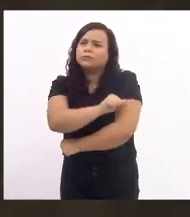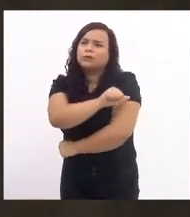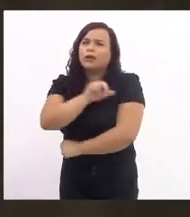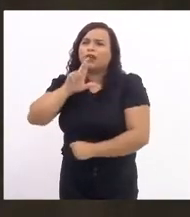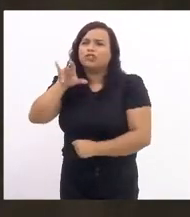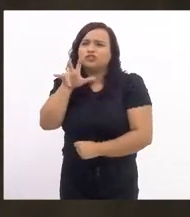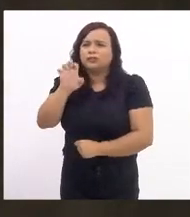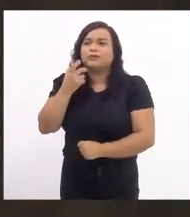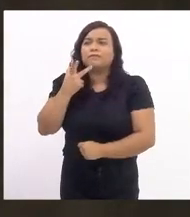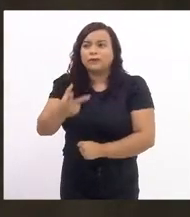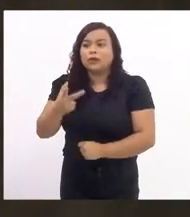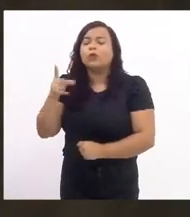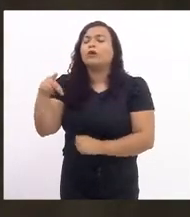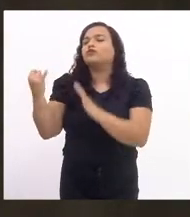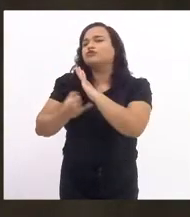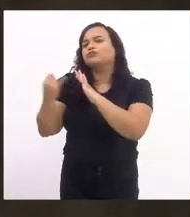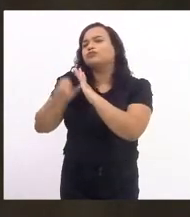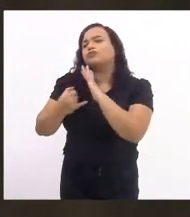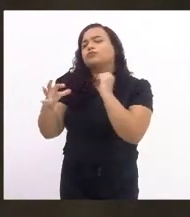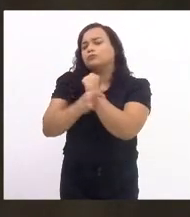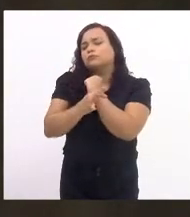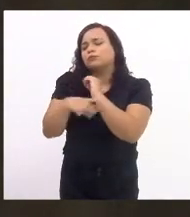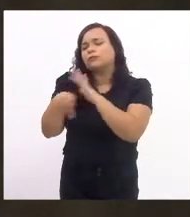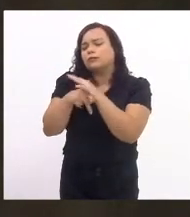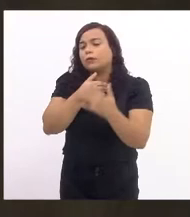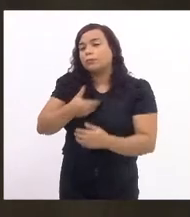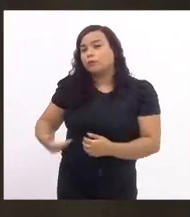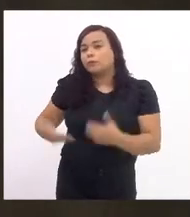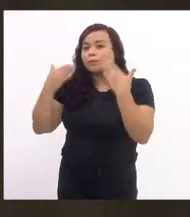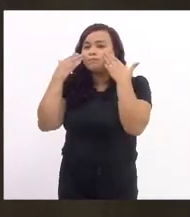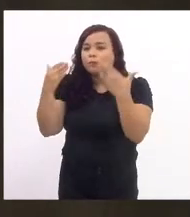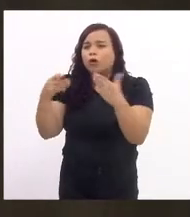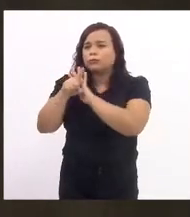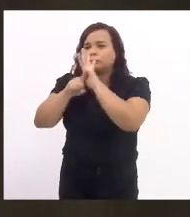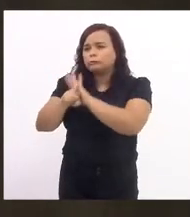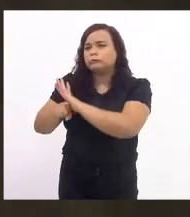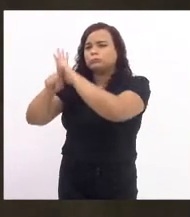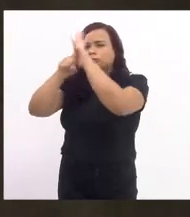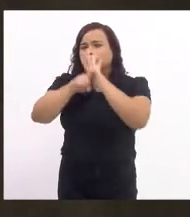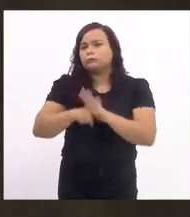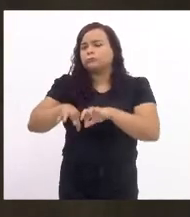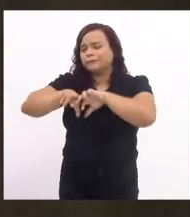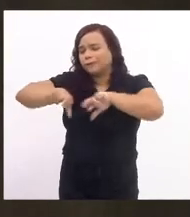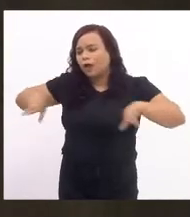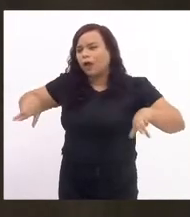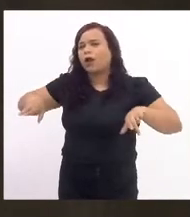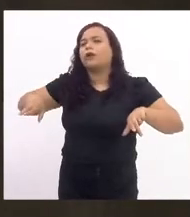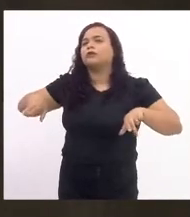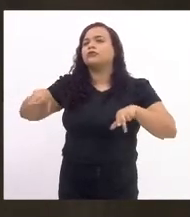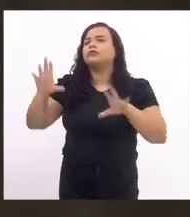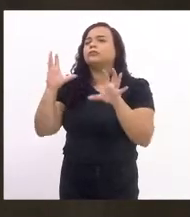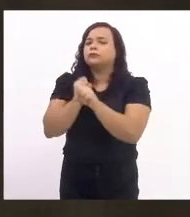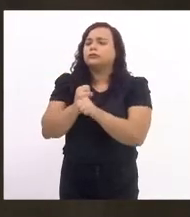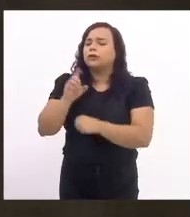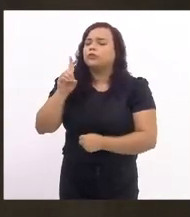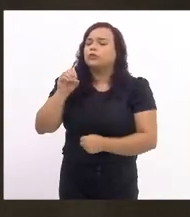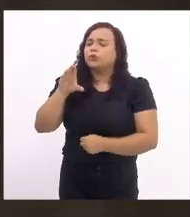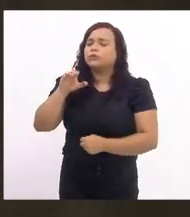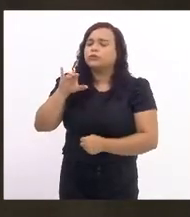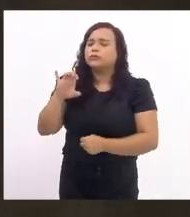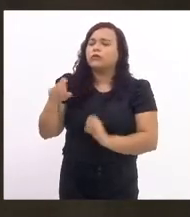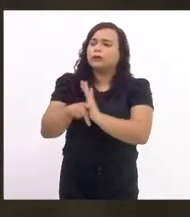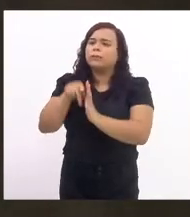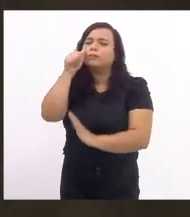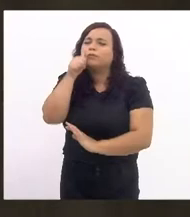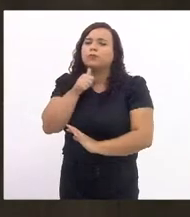O Instituto de Segurança Pública demonstra, com as suas análises feitas através do dossiê mulher, o quanto